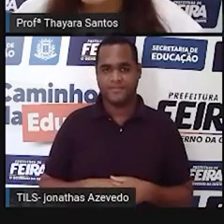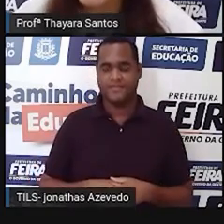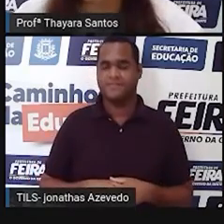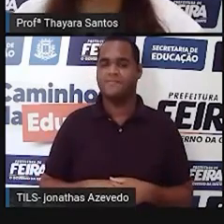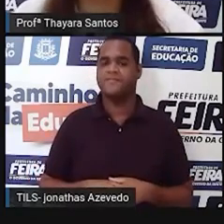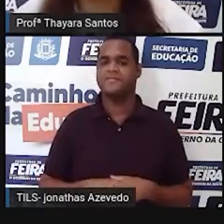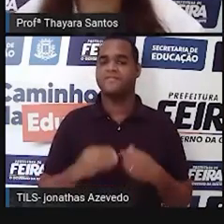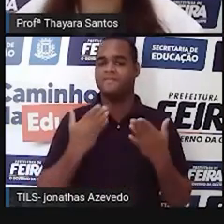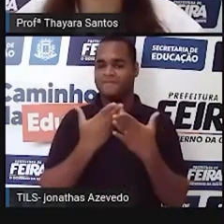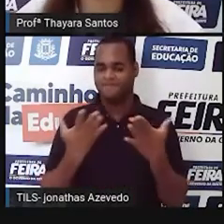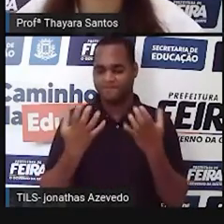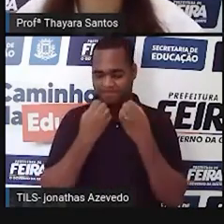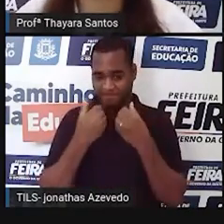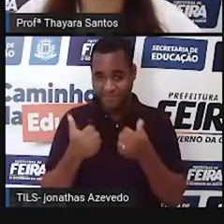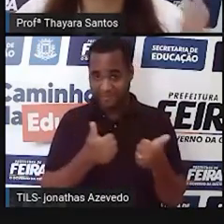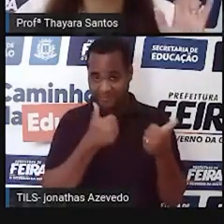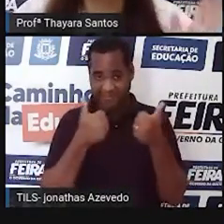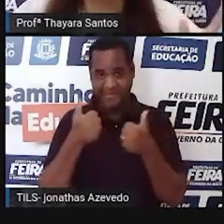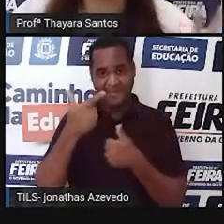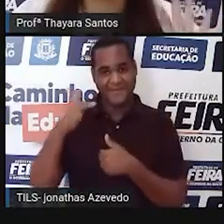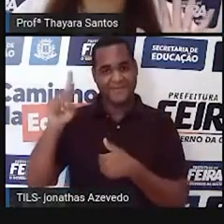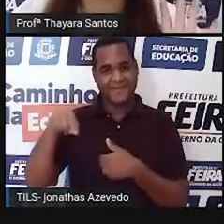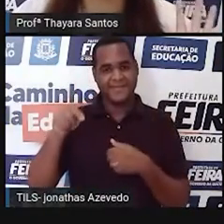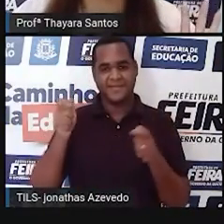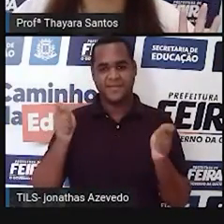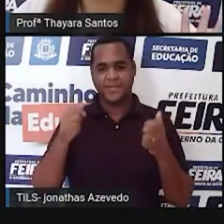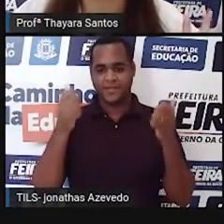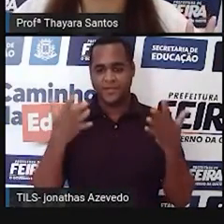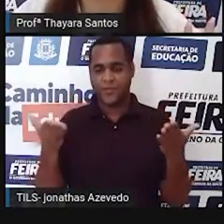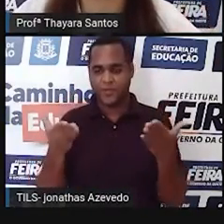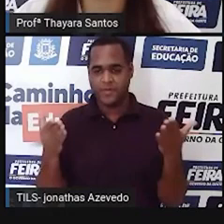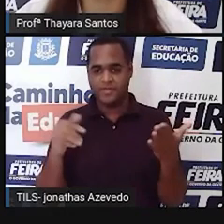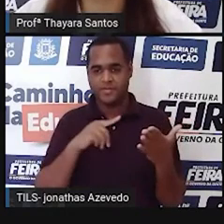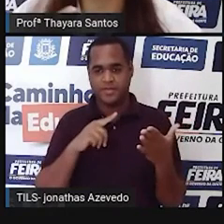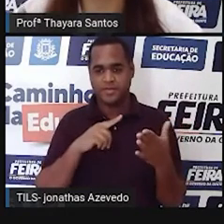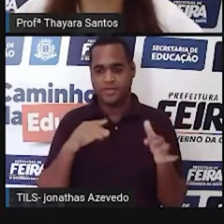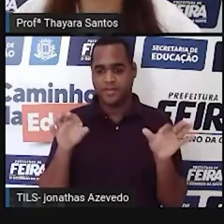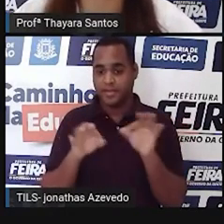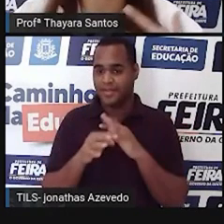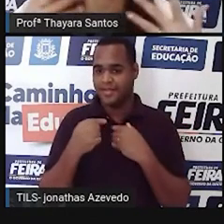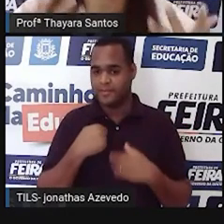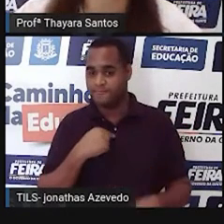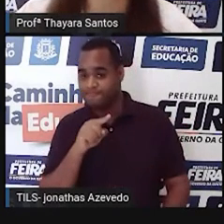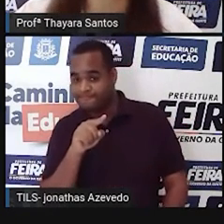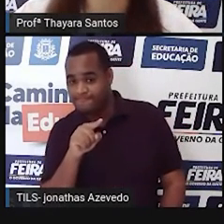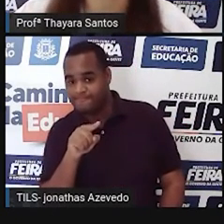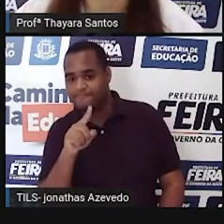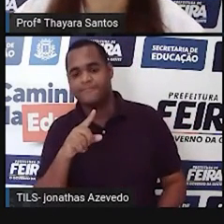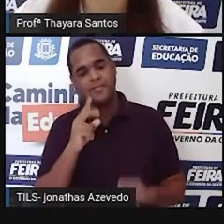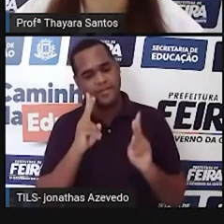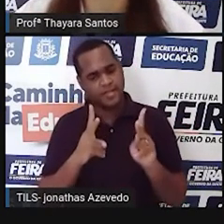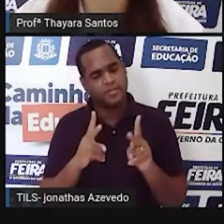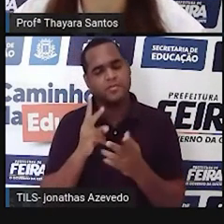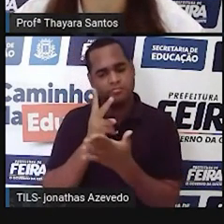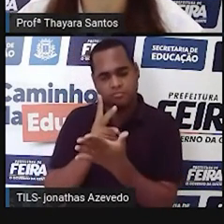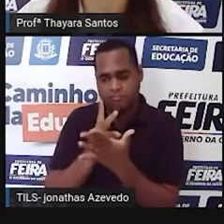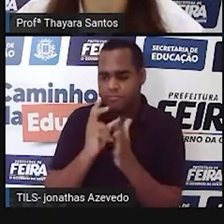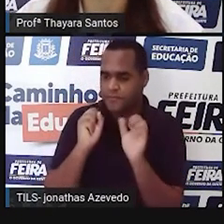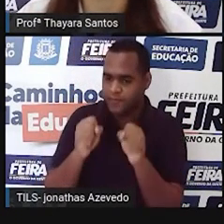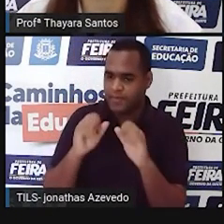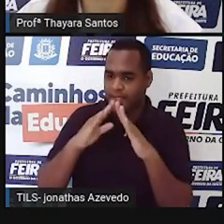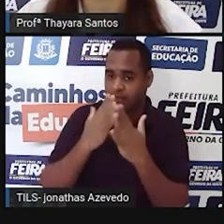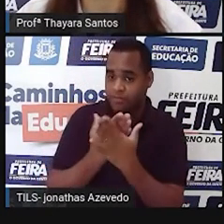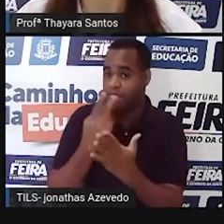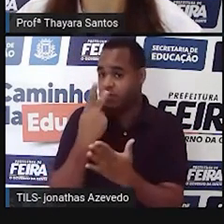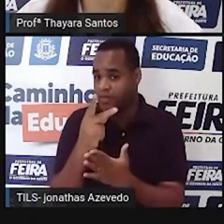Então, espero vocês na próxima aula. Por hoje, a gente vai ficar por aqui, né? Eu e você, porque vocês vão continuar com os professores de vocês, na escola